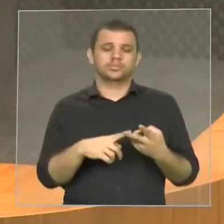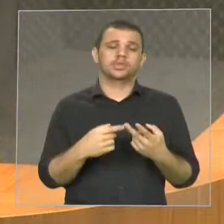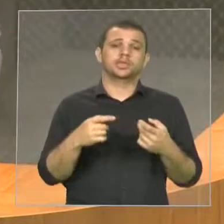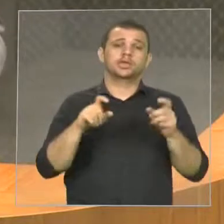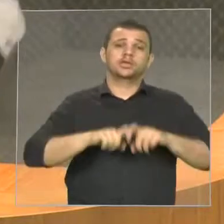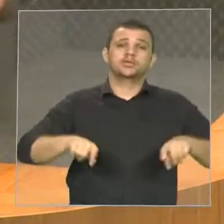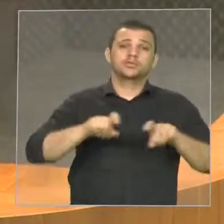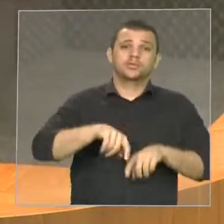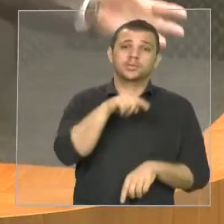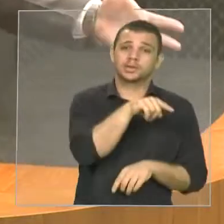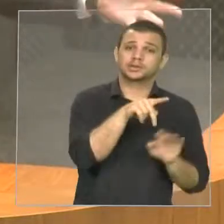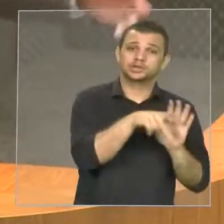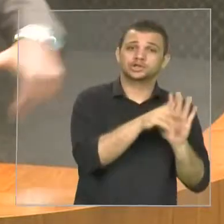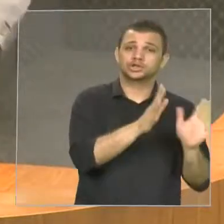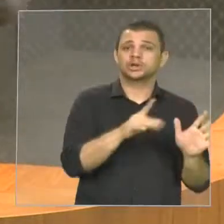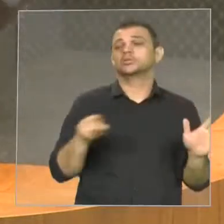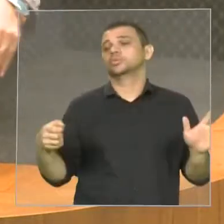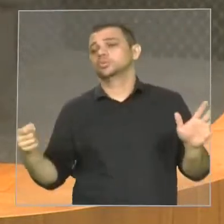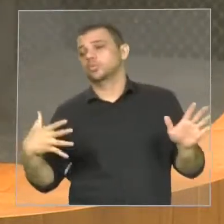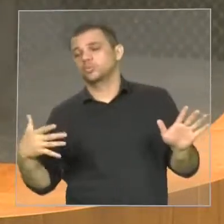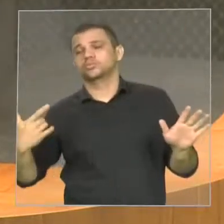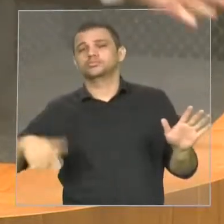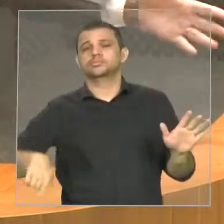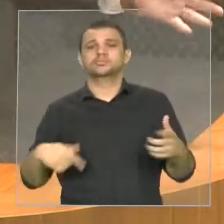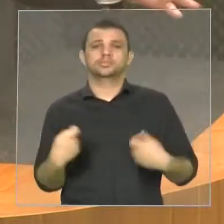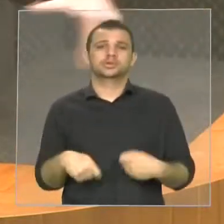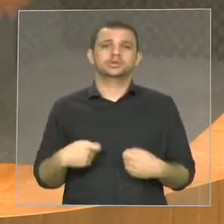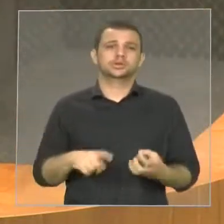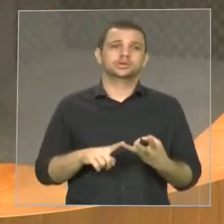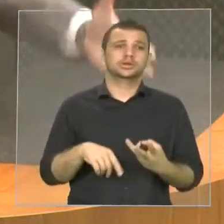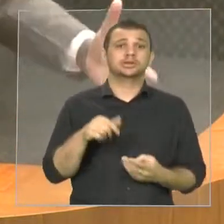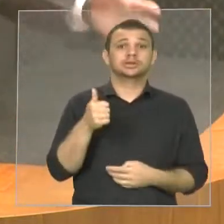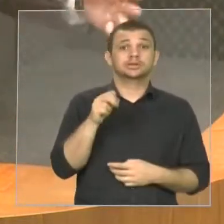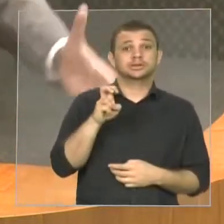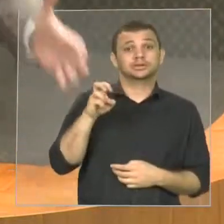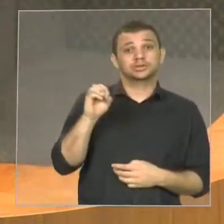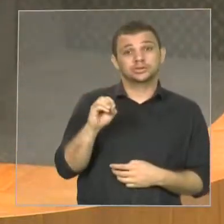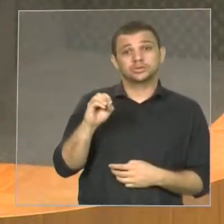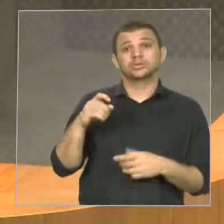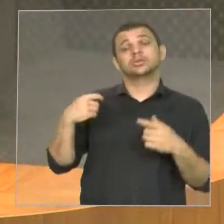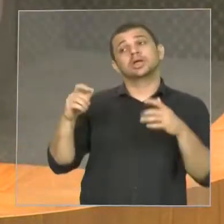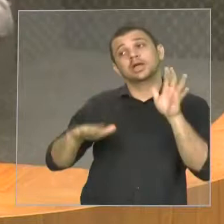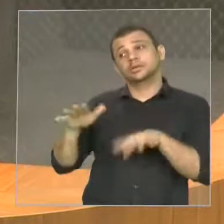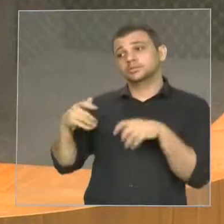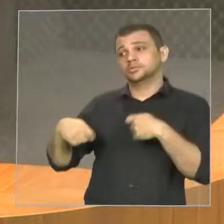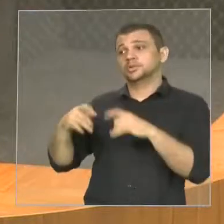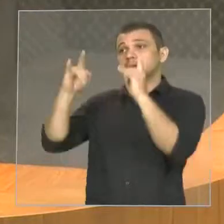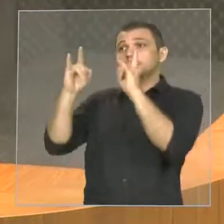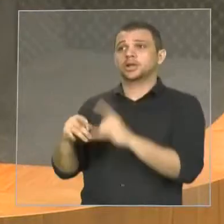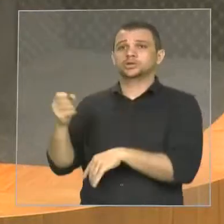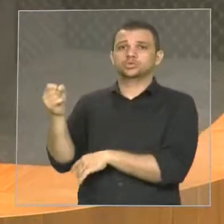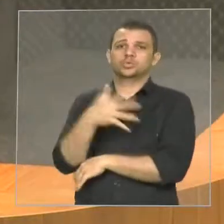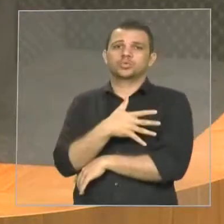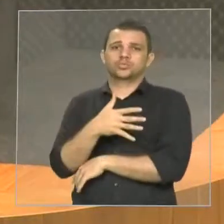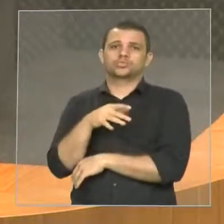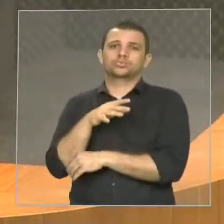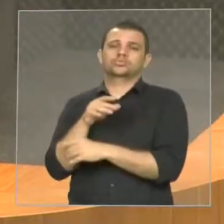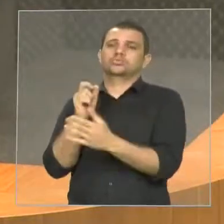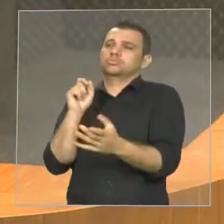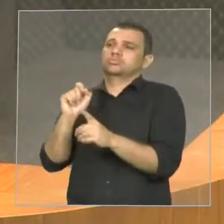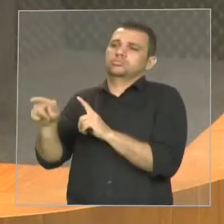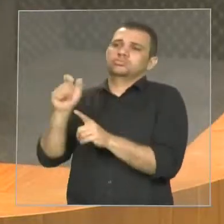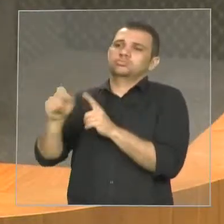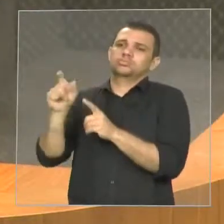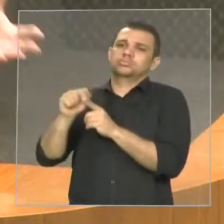Administração. Mas 160 carros, talvez, precisam de um novo prédio para ser alugado, para colocar o Instituto da Previdência. Então, no meu